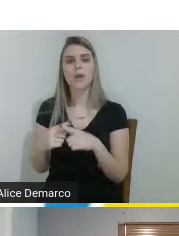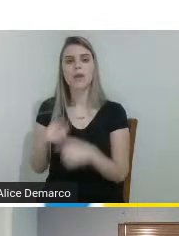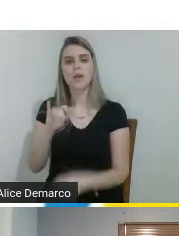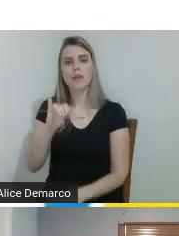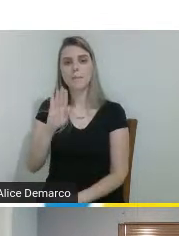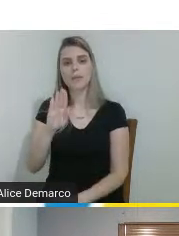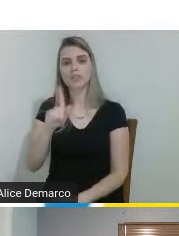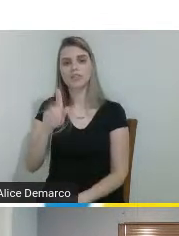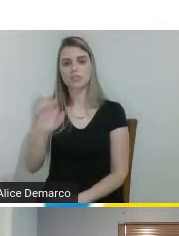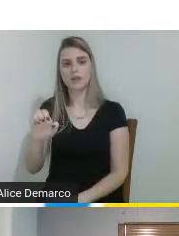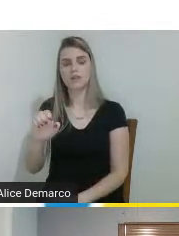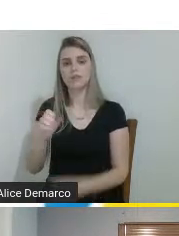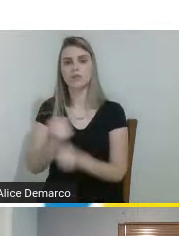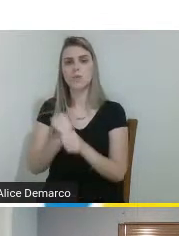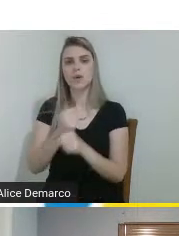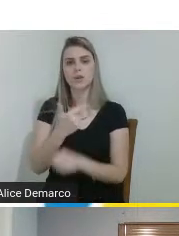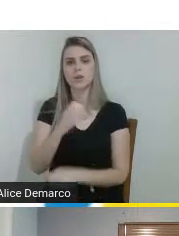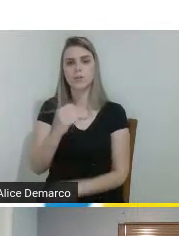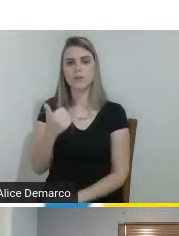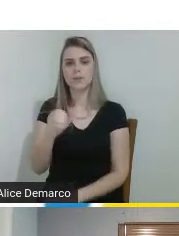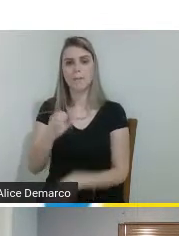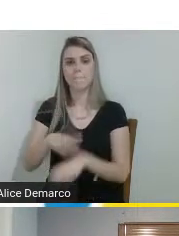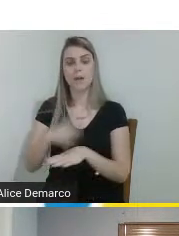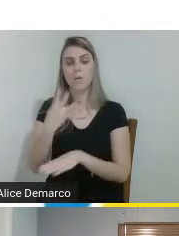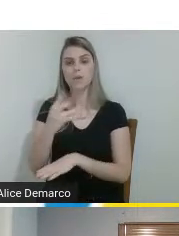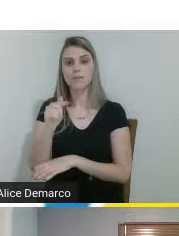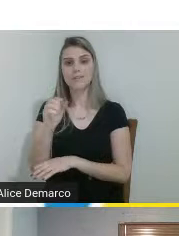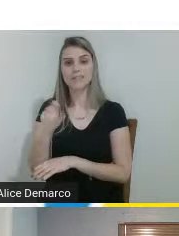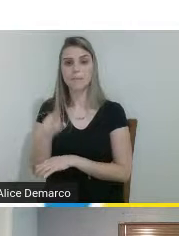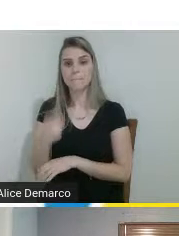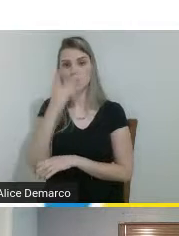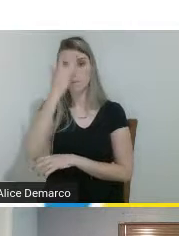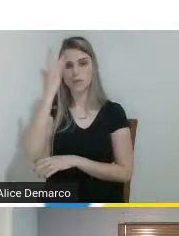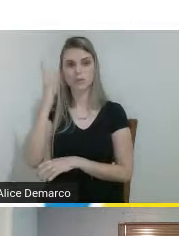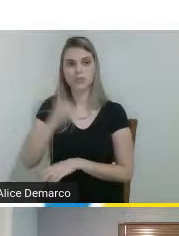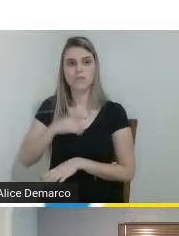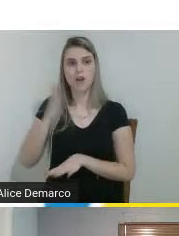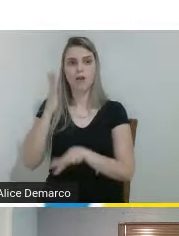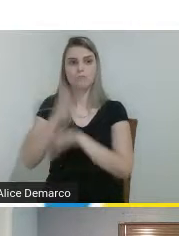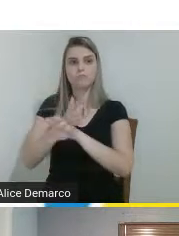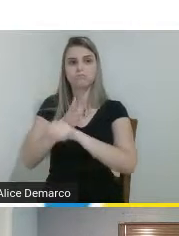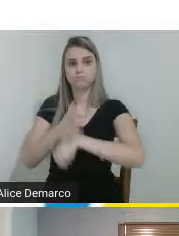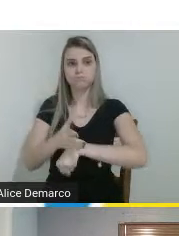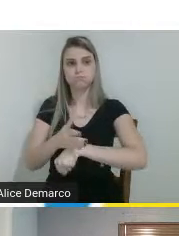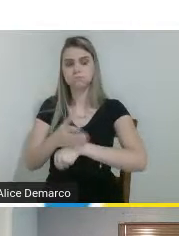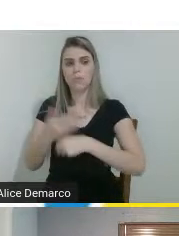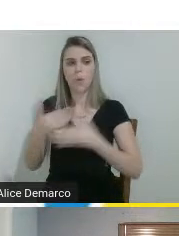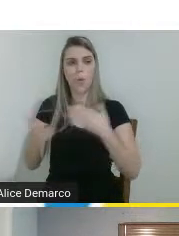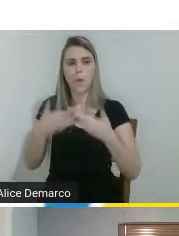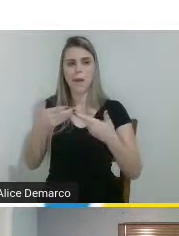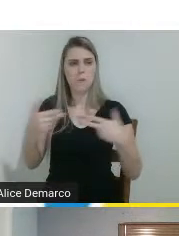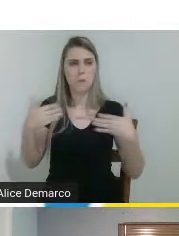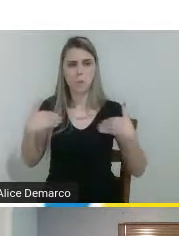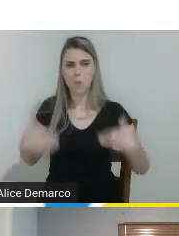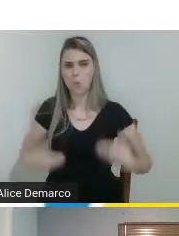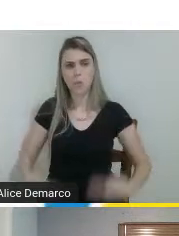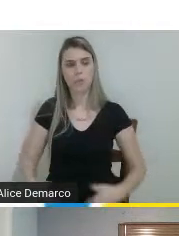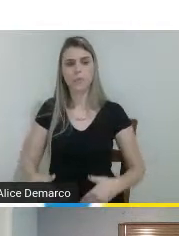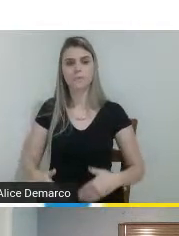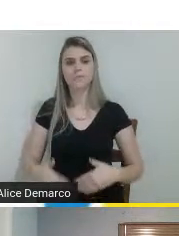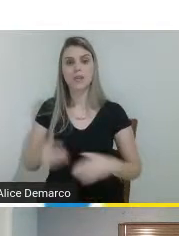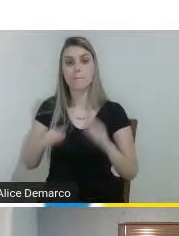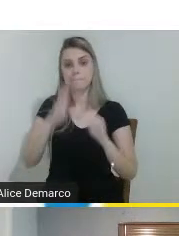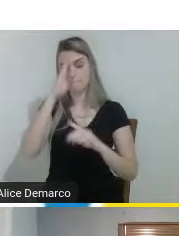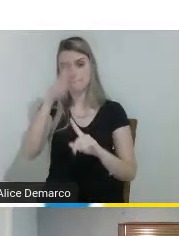2010, mais de 470 mil pessoas tiveram membros amputados no Brasil. E estímulo assim, que as amputações de membro superior